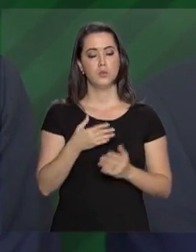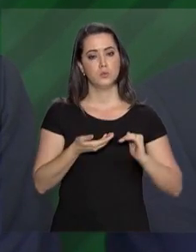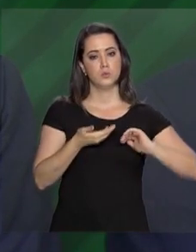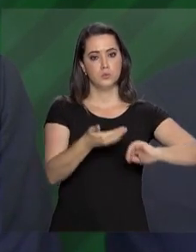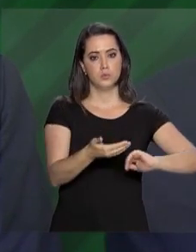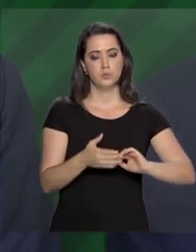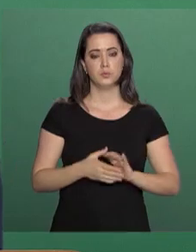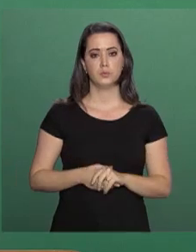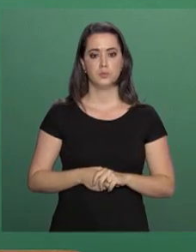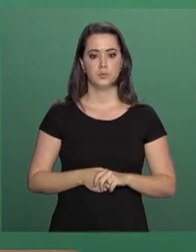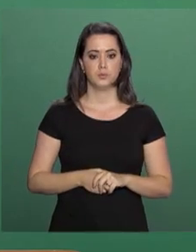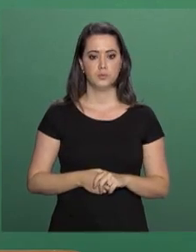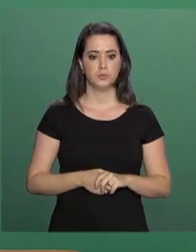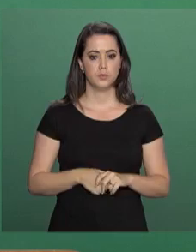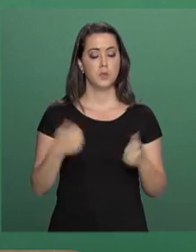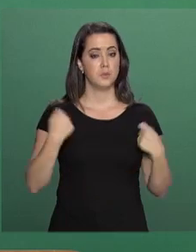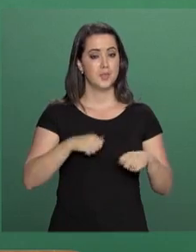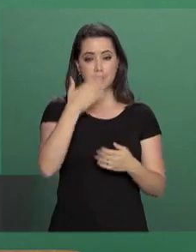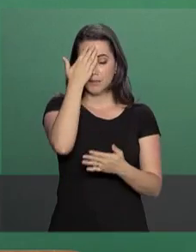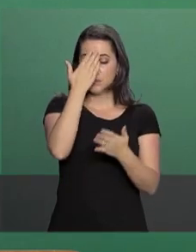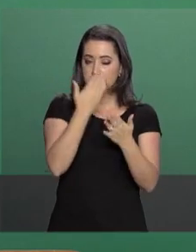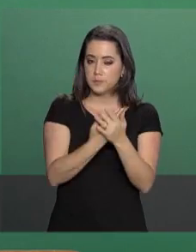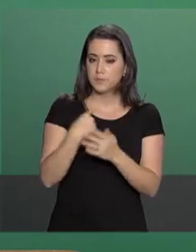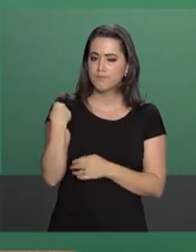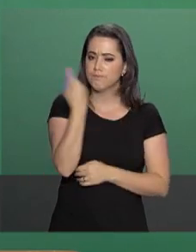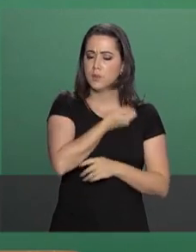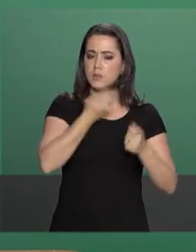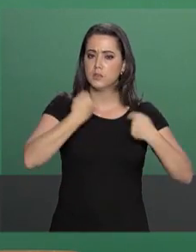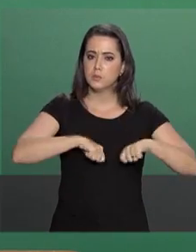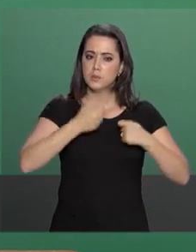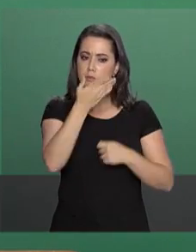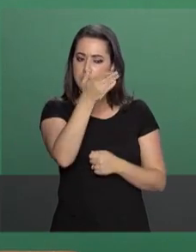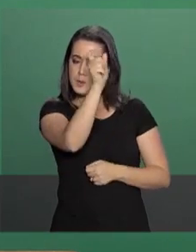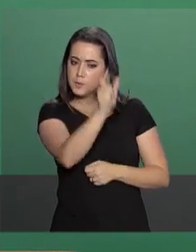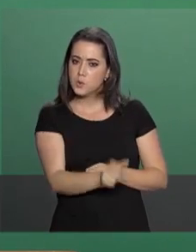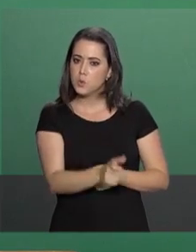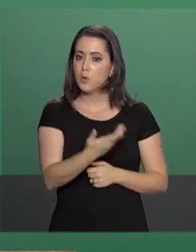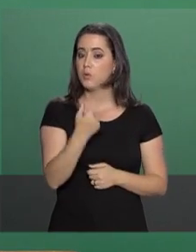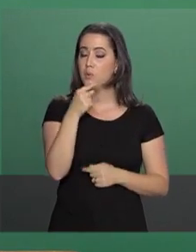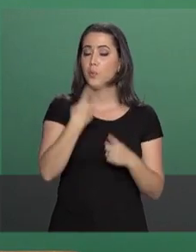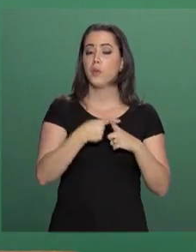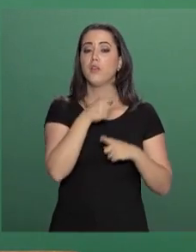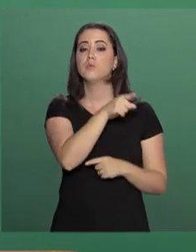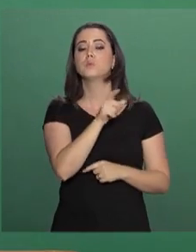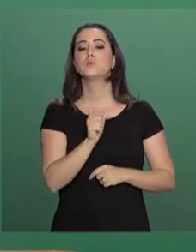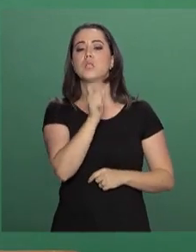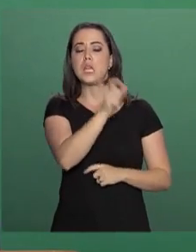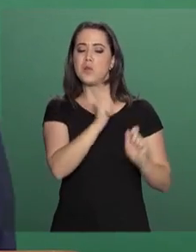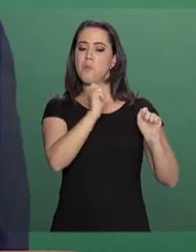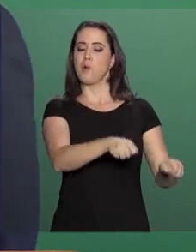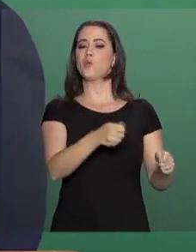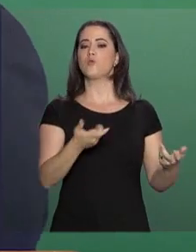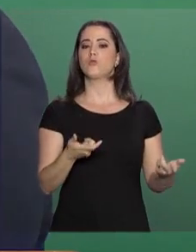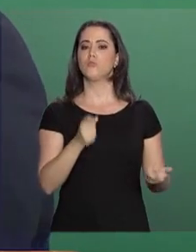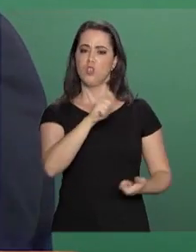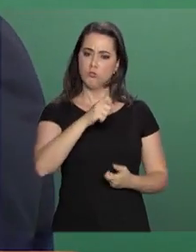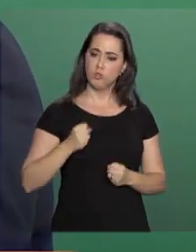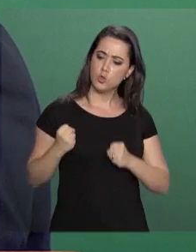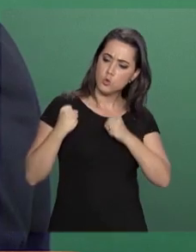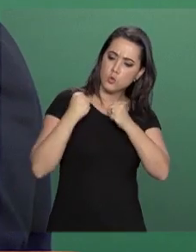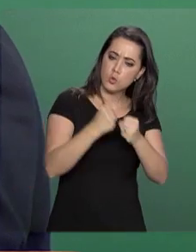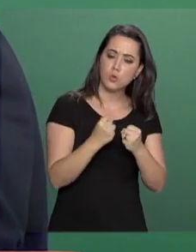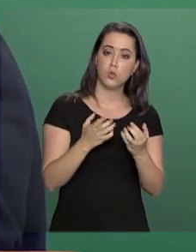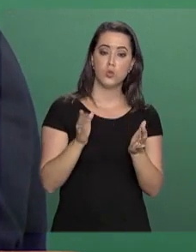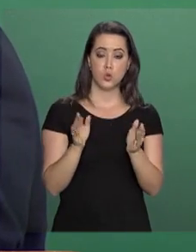Congresso Nacional. O agradecimento que nós temos que fazer a este homem é porque ele foi capaz, carregando